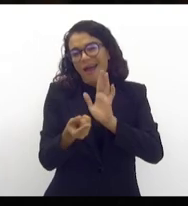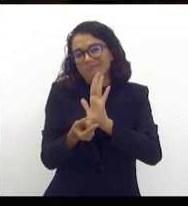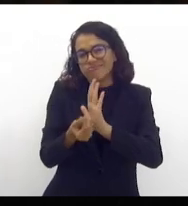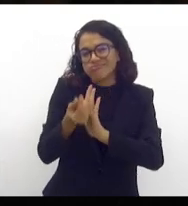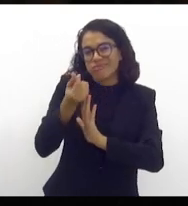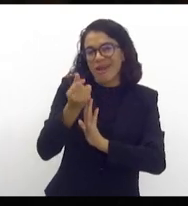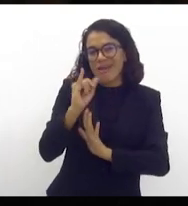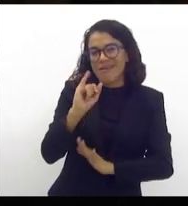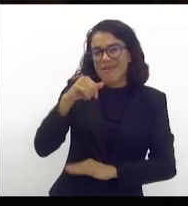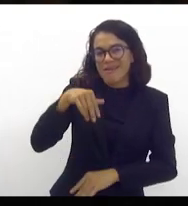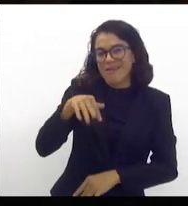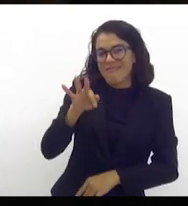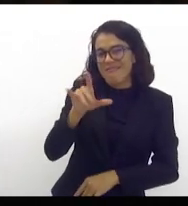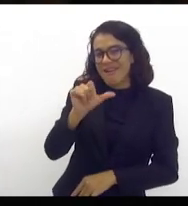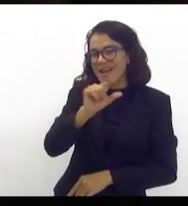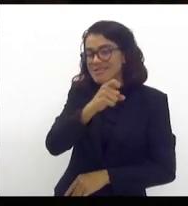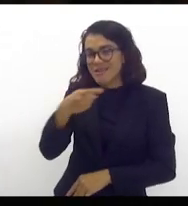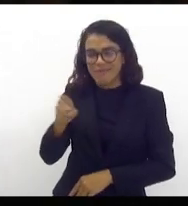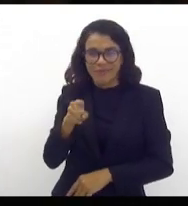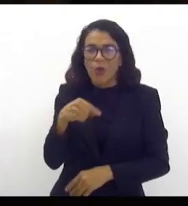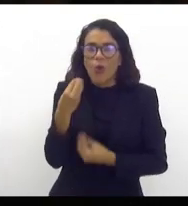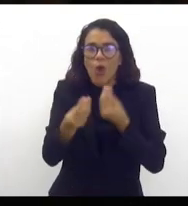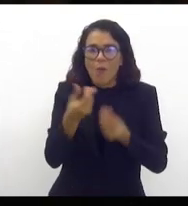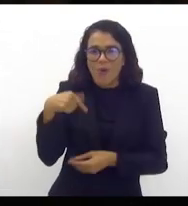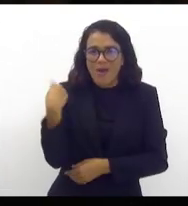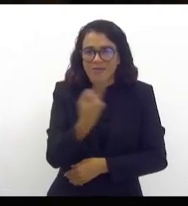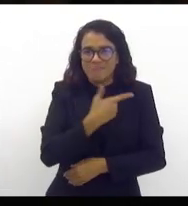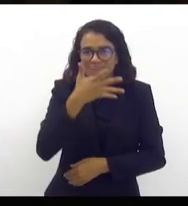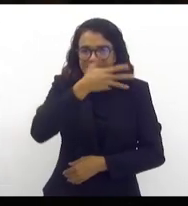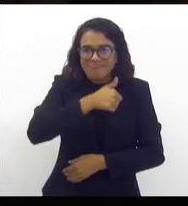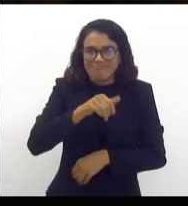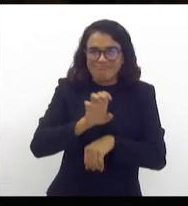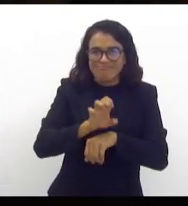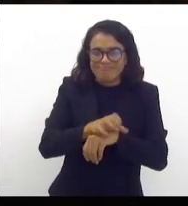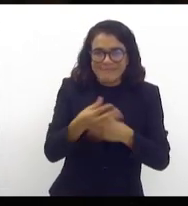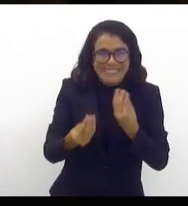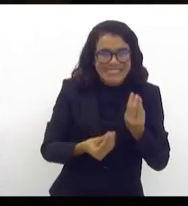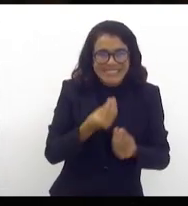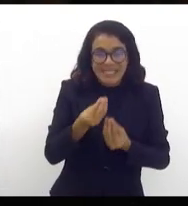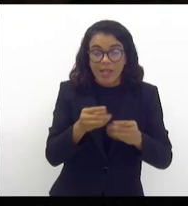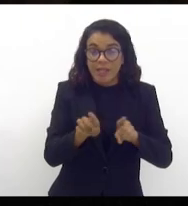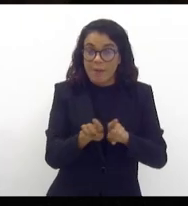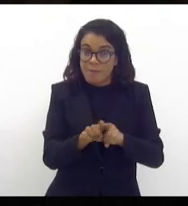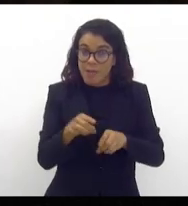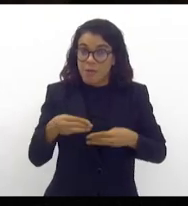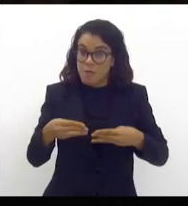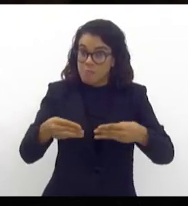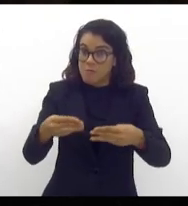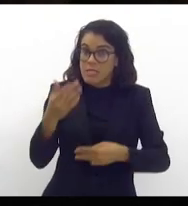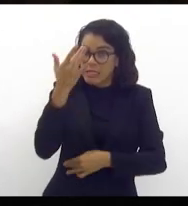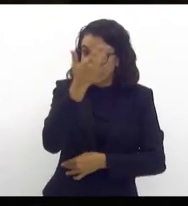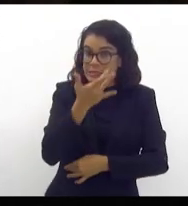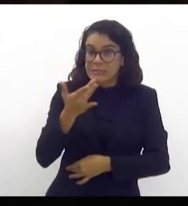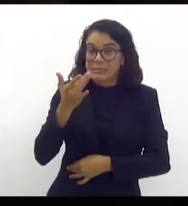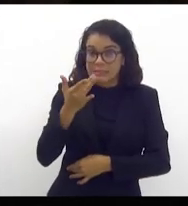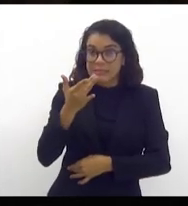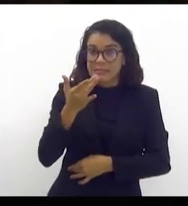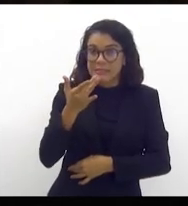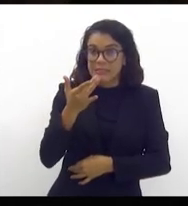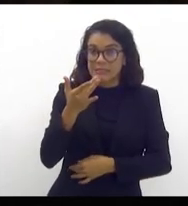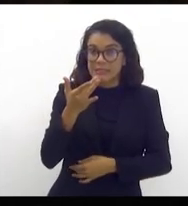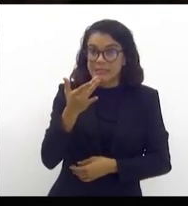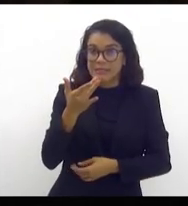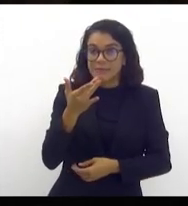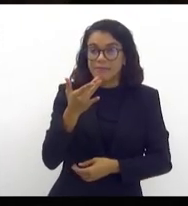nós não vamos sair desse buraco nunca. E o ministro Haddad, e vou dar uma parte à vossa excelência,